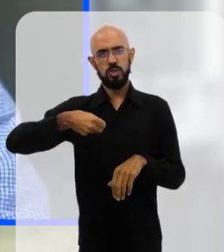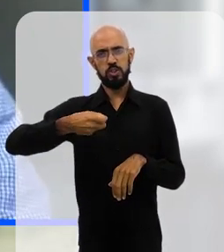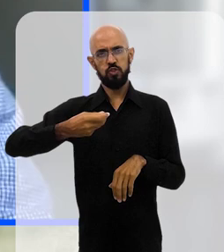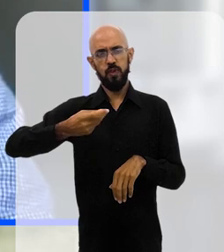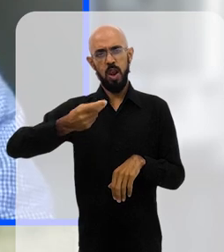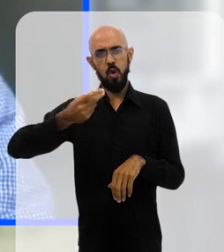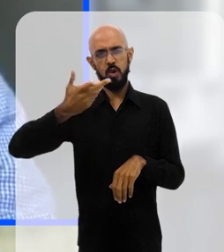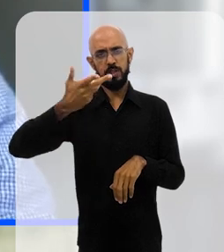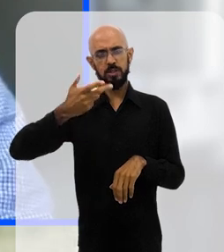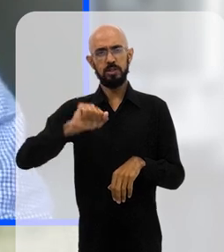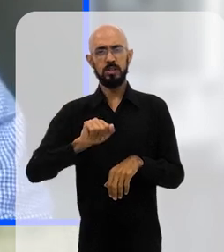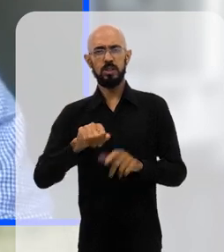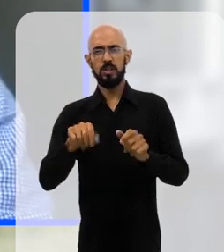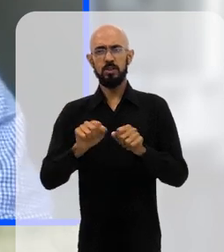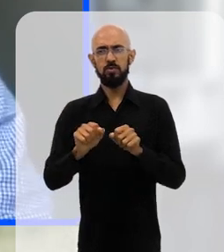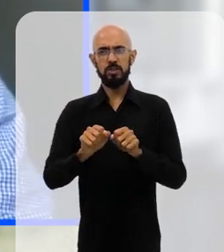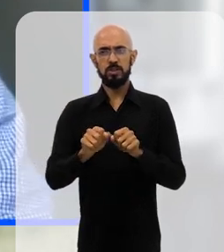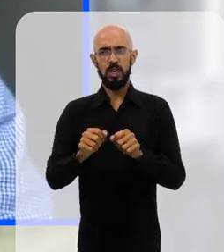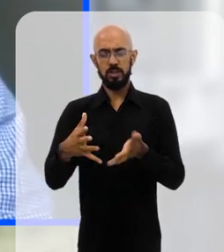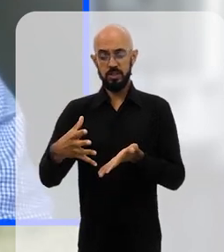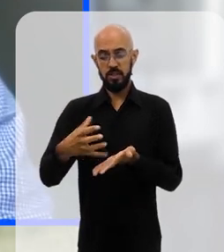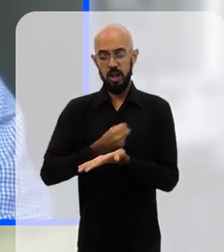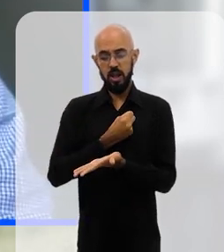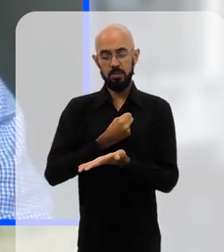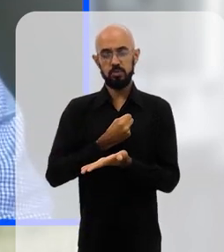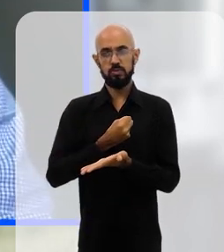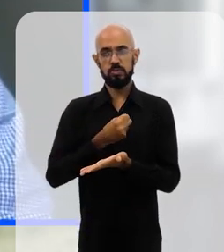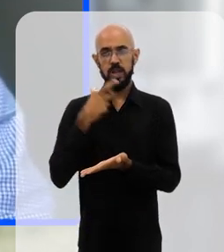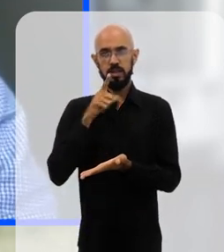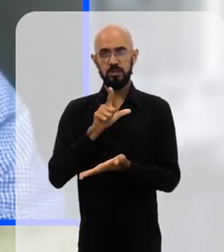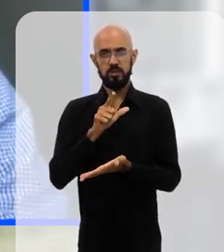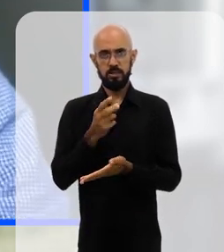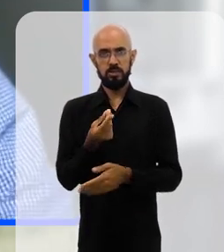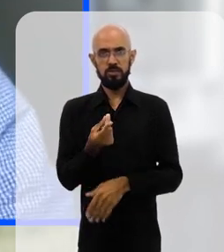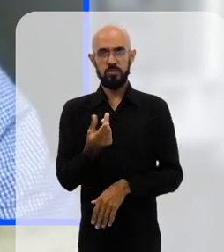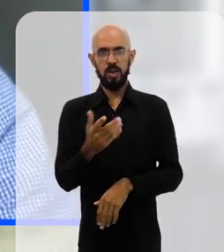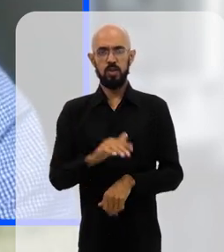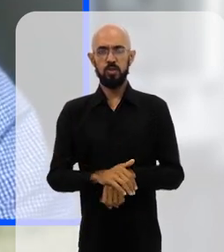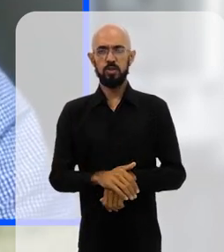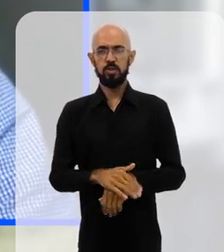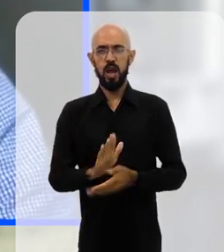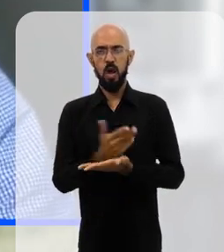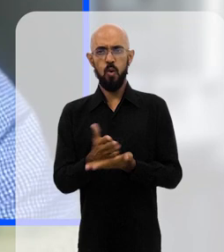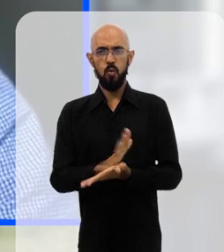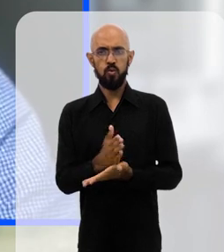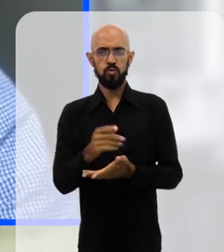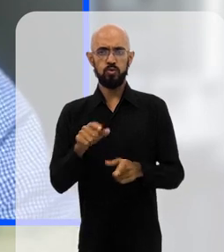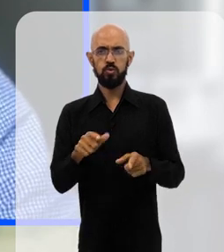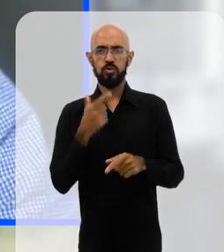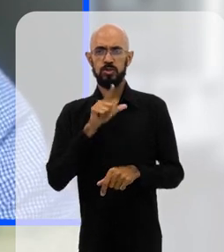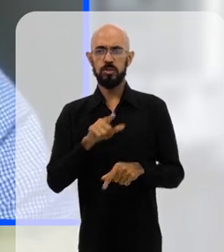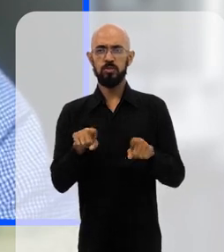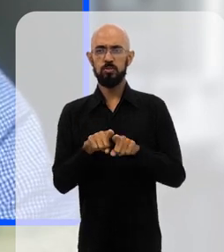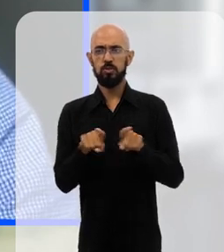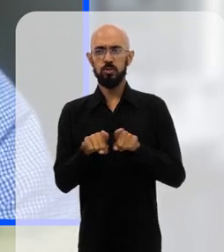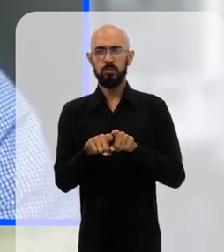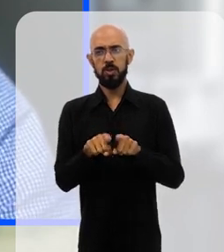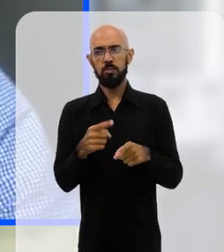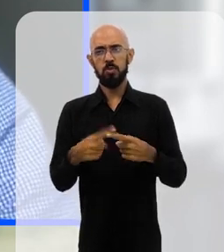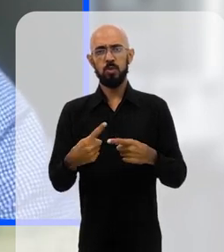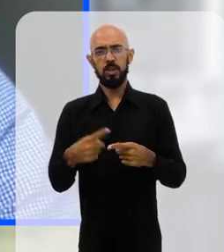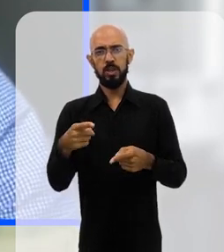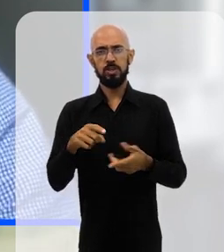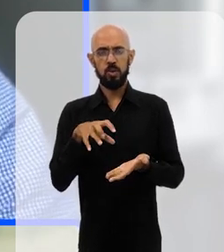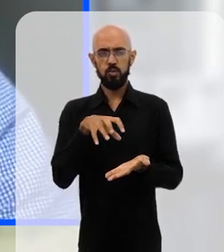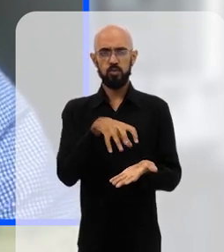com que parte fosse absorvida pela riqueza dessas pessoas super ricas. Uma parte desses super ricos tiveram suas fortunas aumentadas, por exemplo,